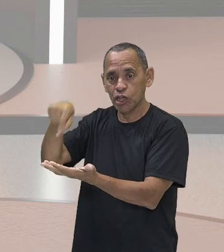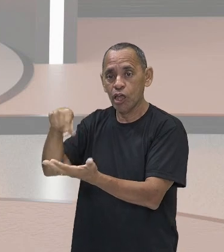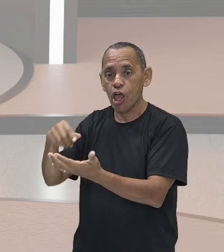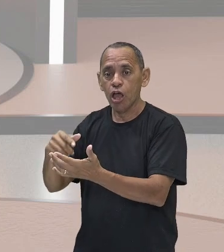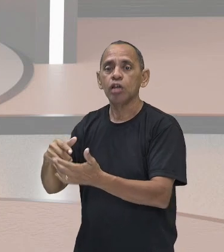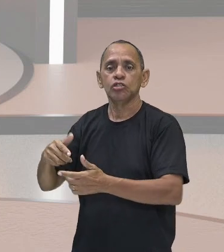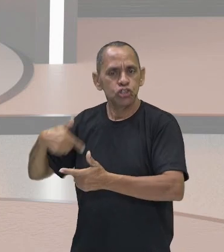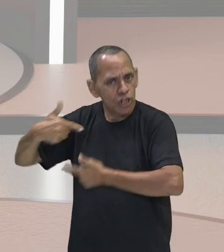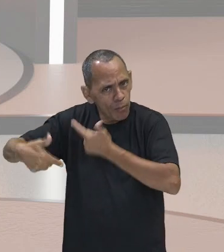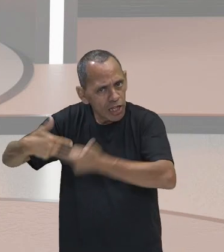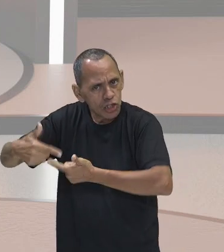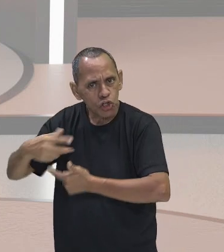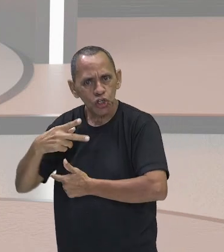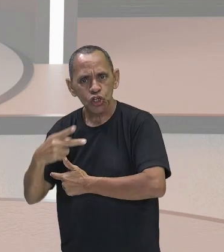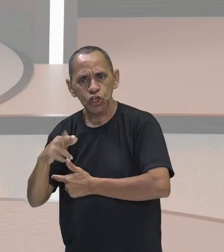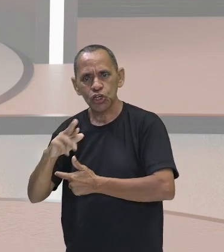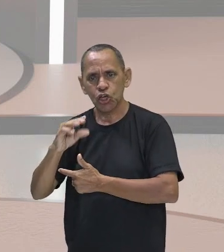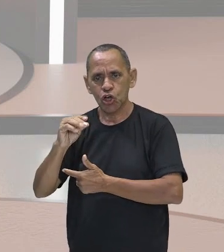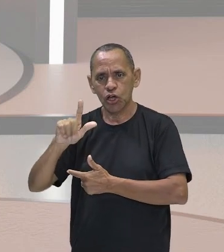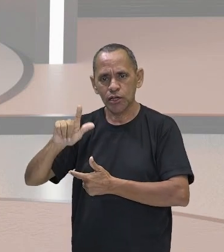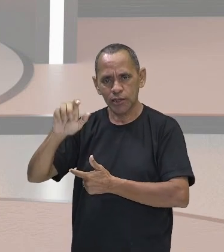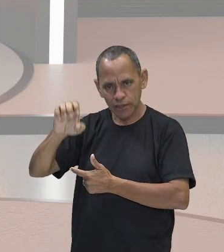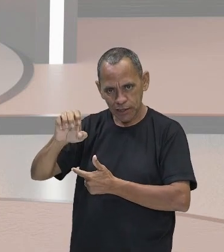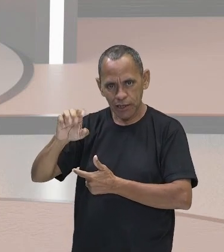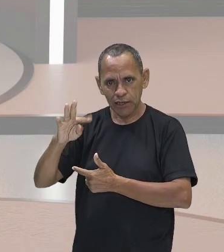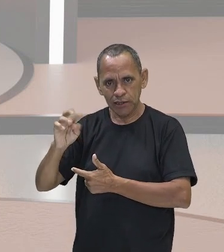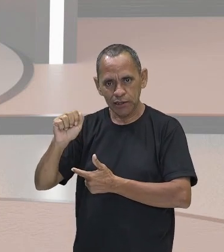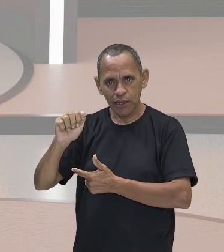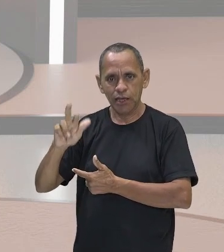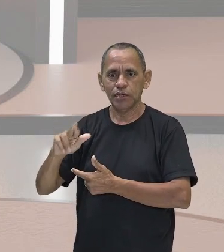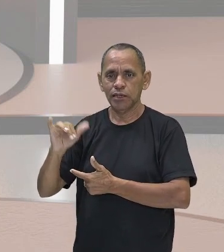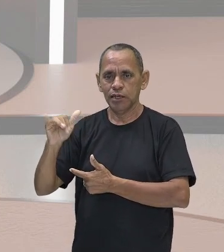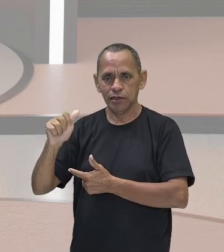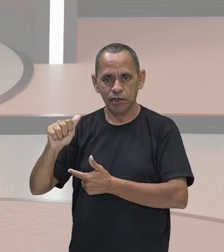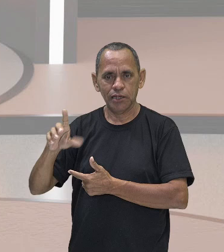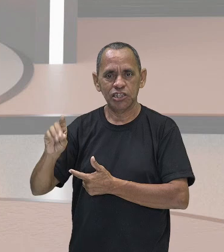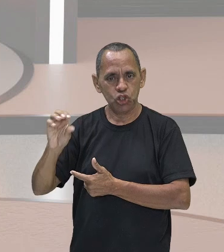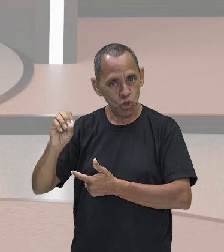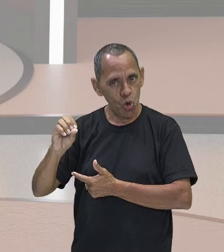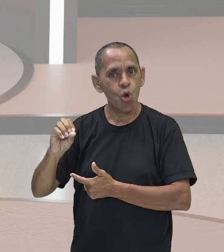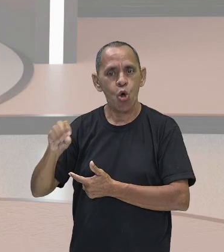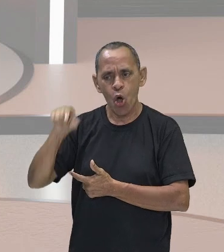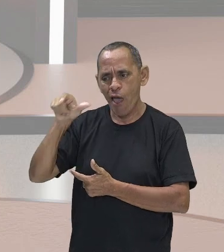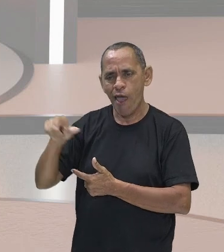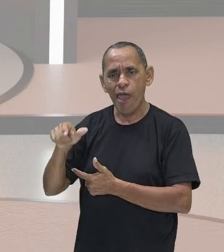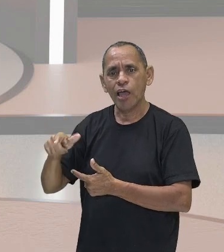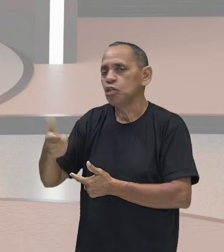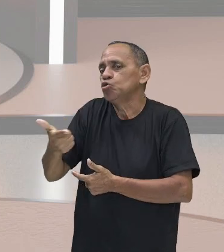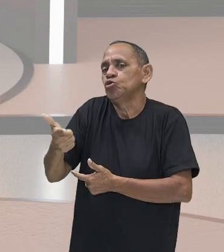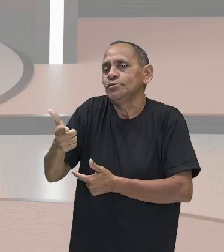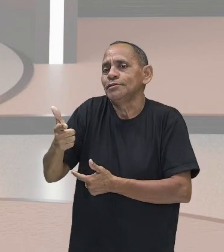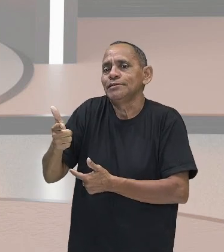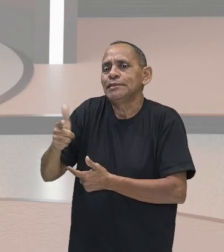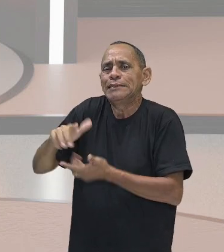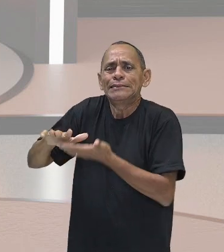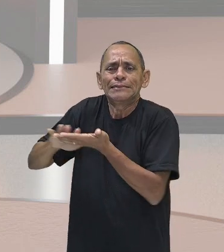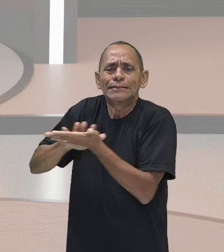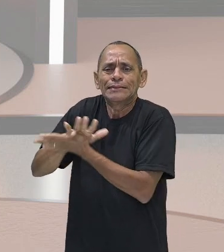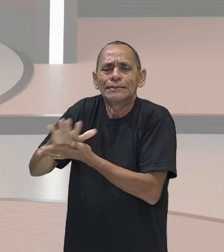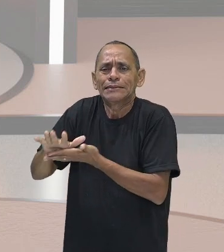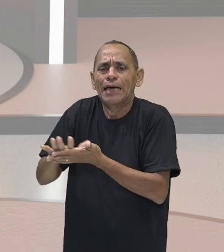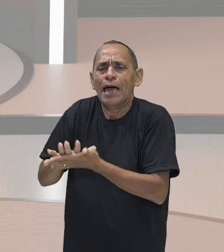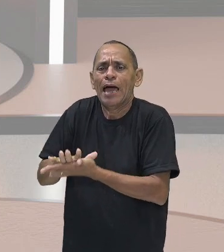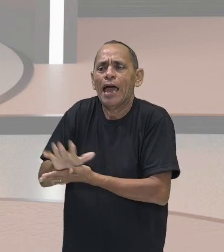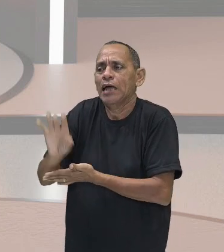proletário, gente. Quem que é esse camarada, gente? É aquele que não possui nada além da sua